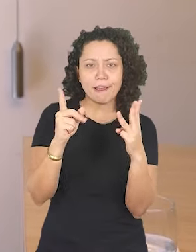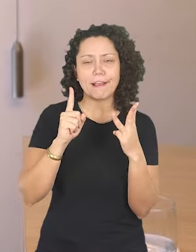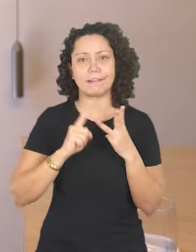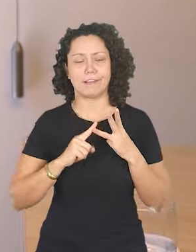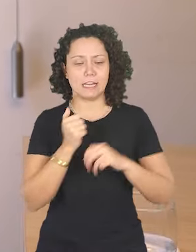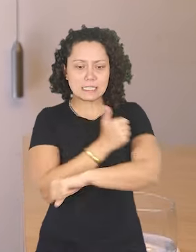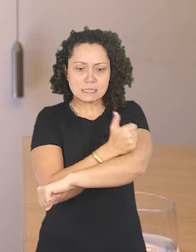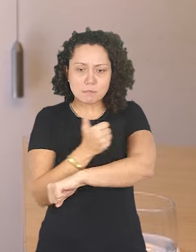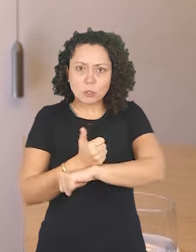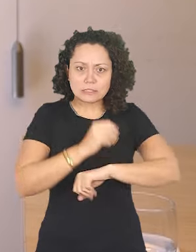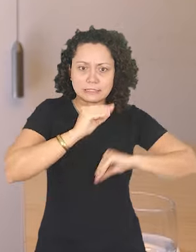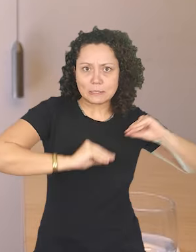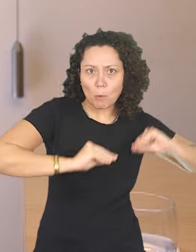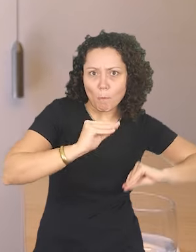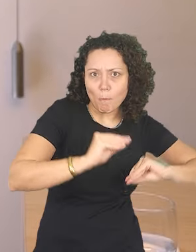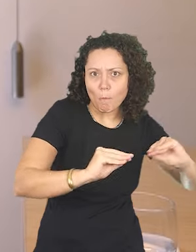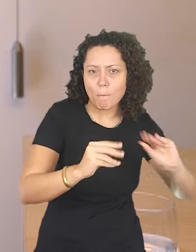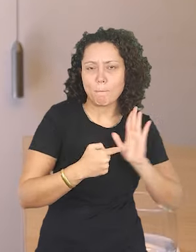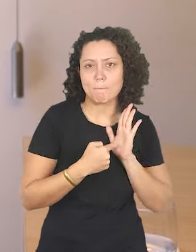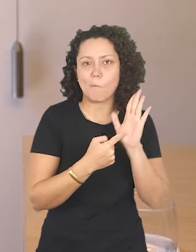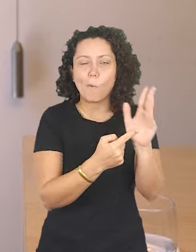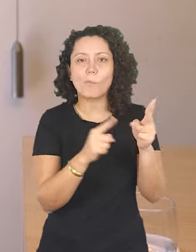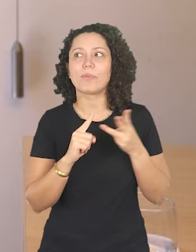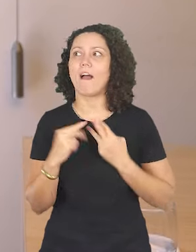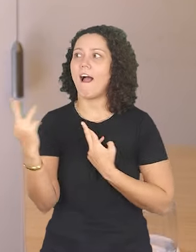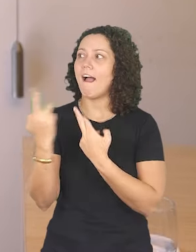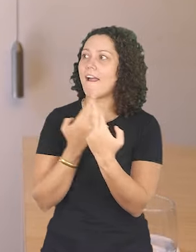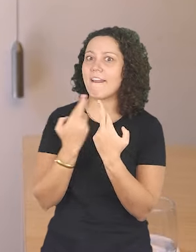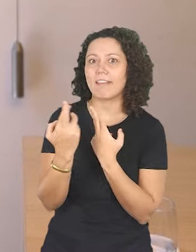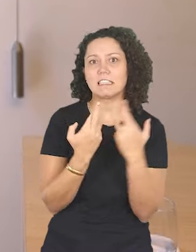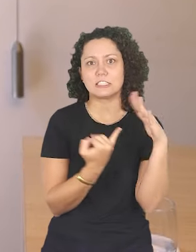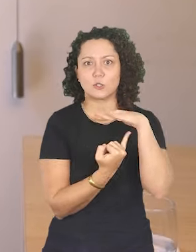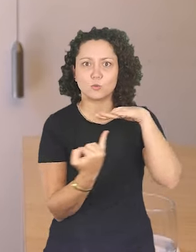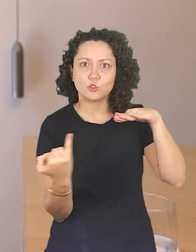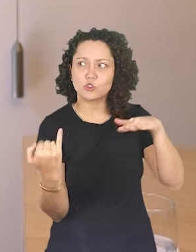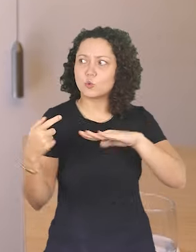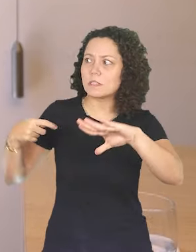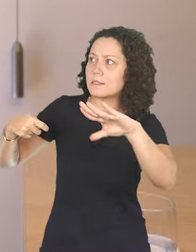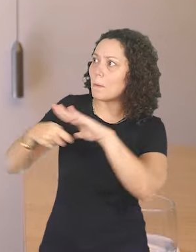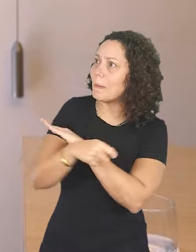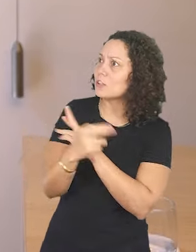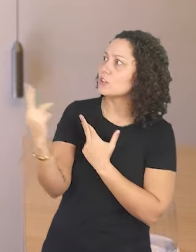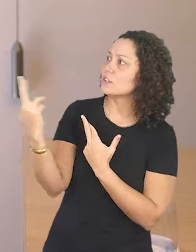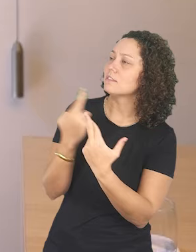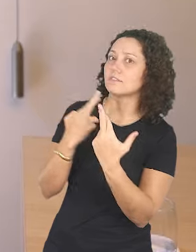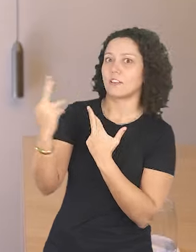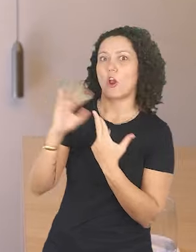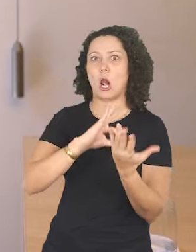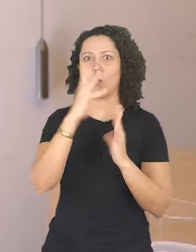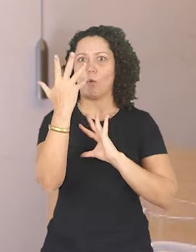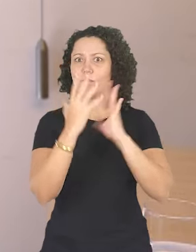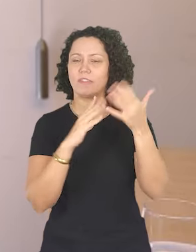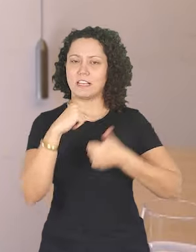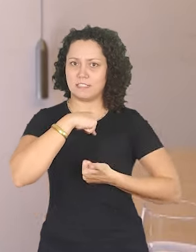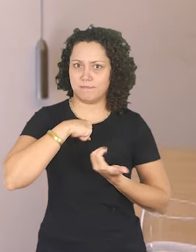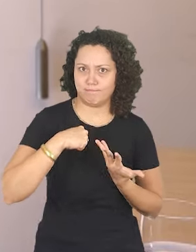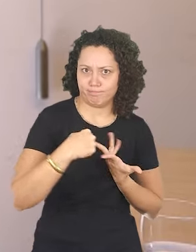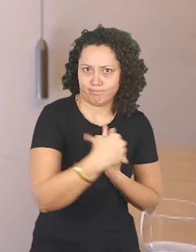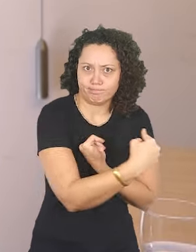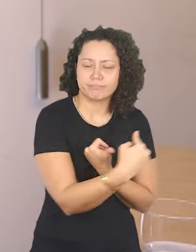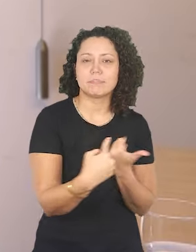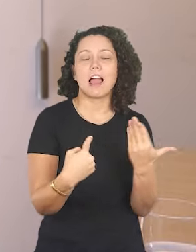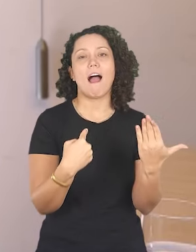exposições, tem produção, tem relações institucionais, tem relação com patrocinador, enfim. De tudo acontece ali dentro. E aí